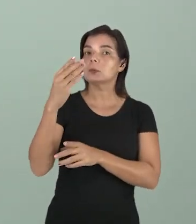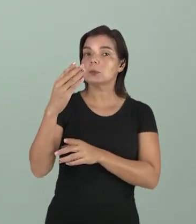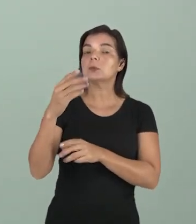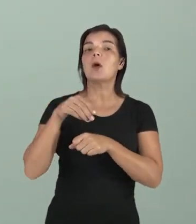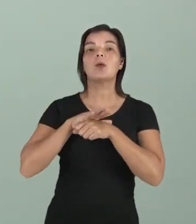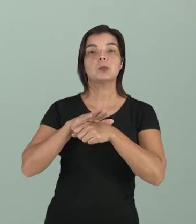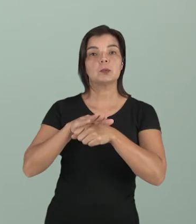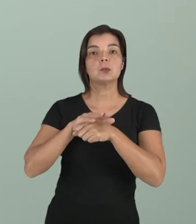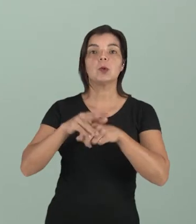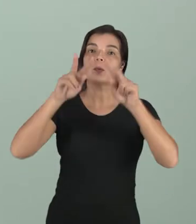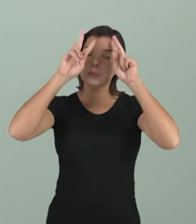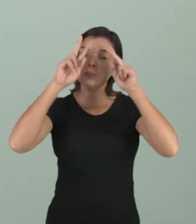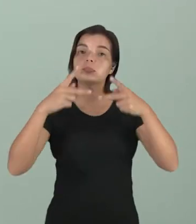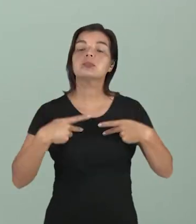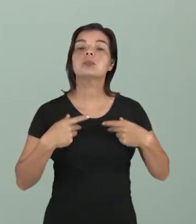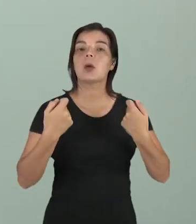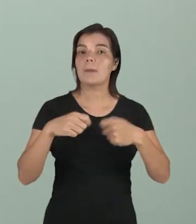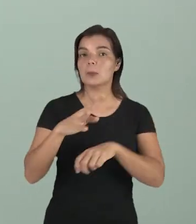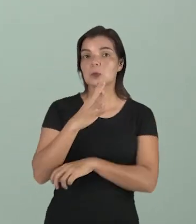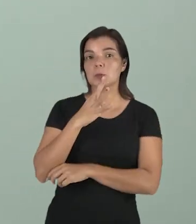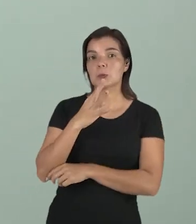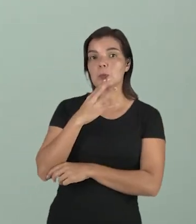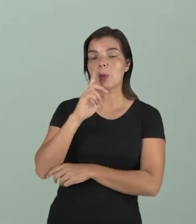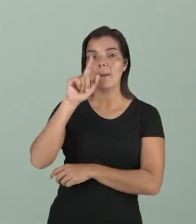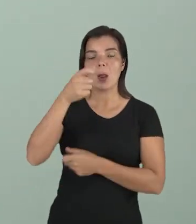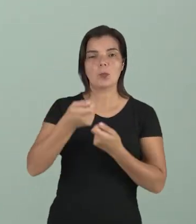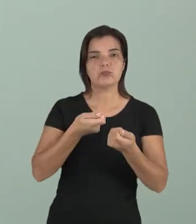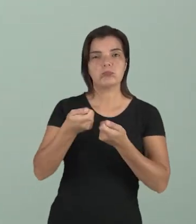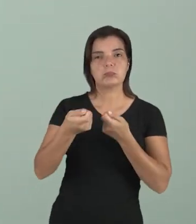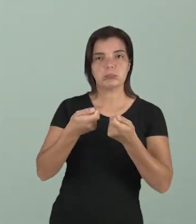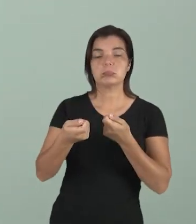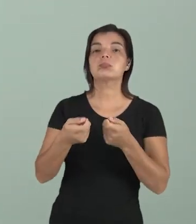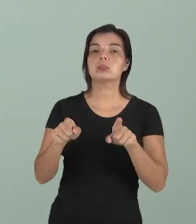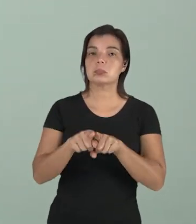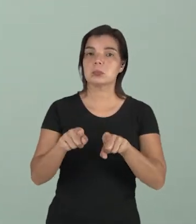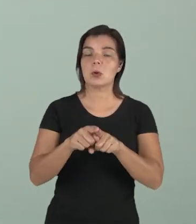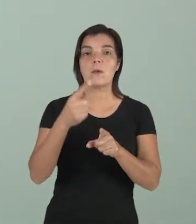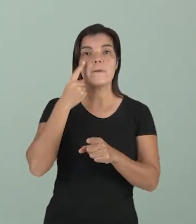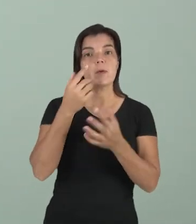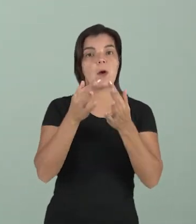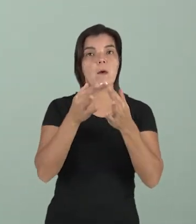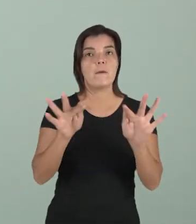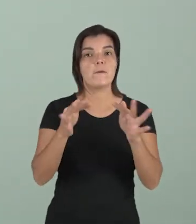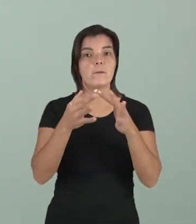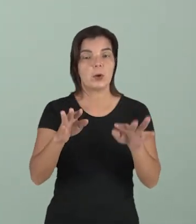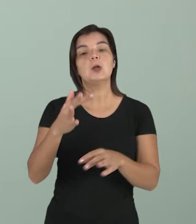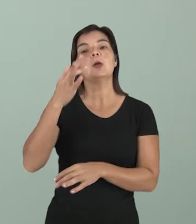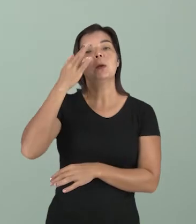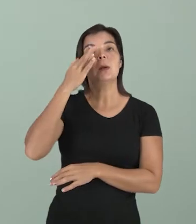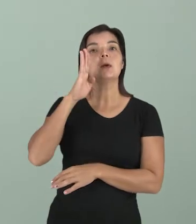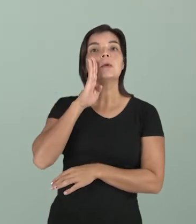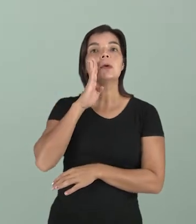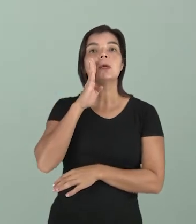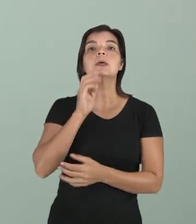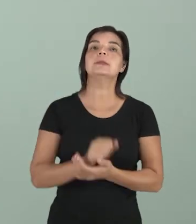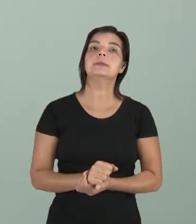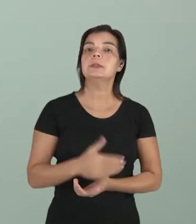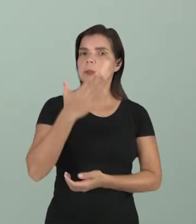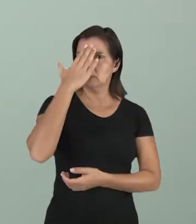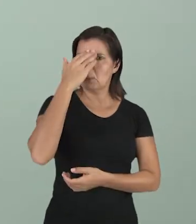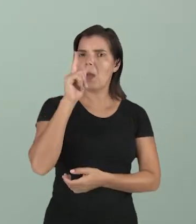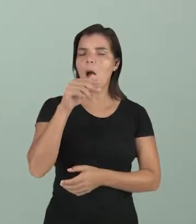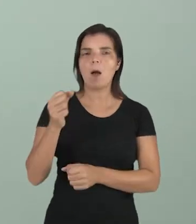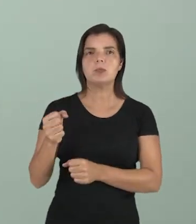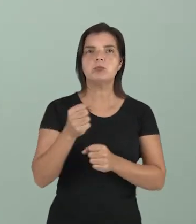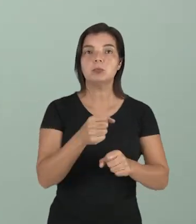serviço do ser humano, é preciso conhecer para dominar a natureza, vejam a frase de Bacon, saber é poder, o que está